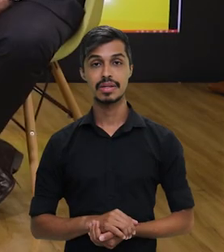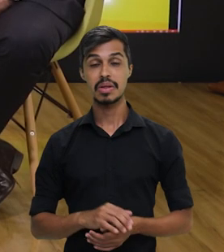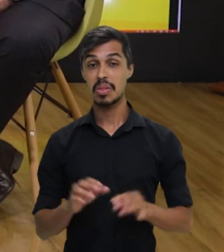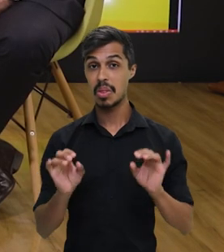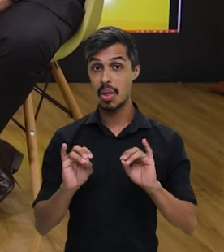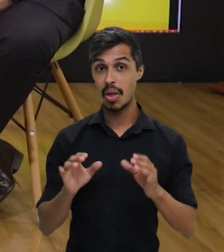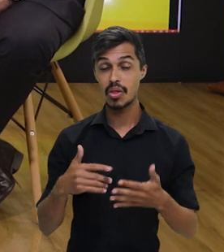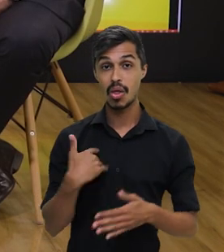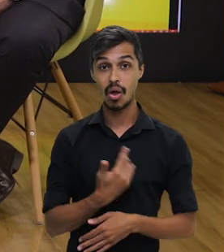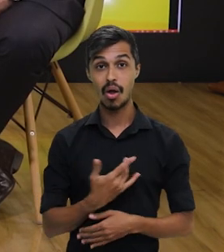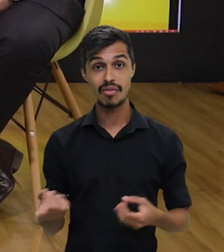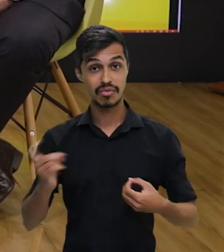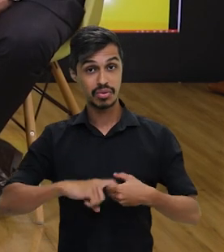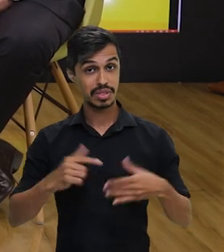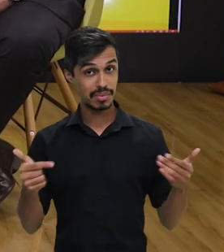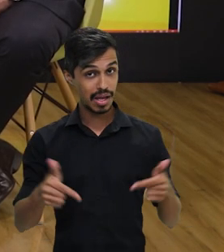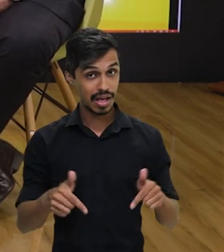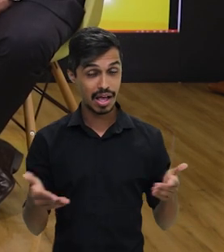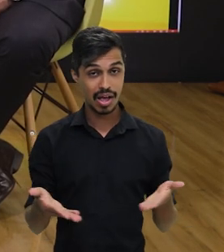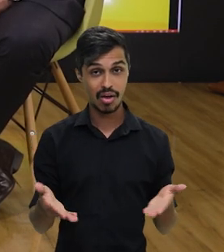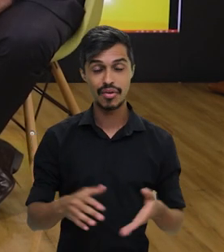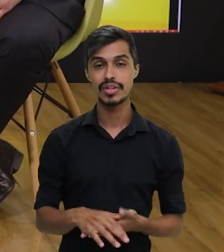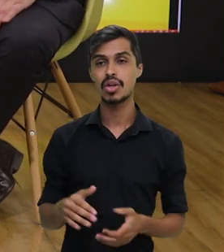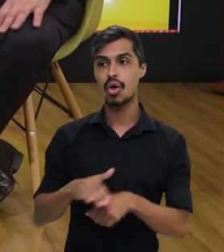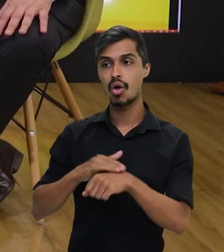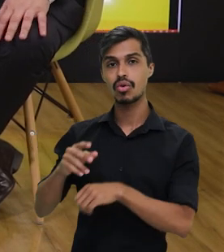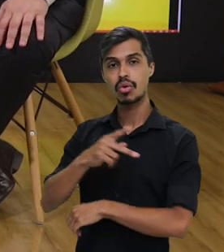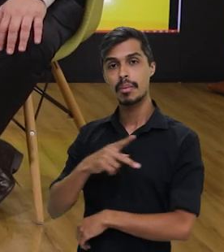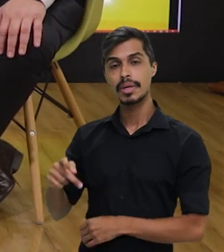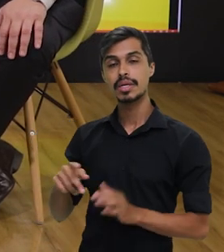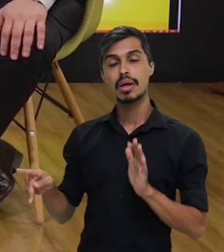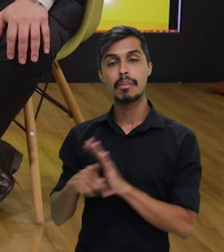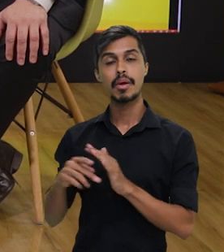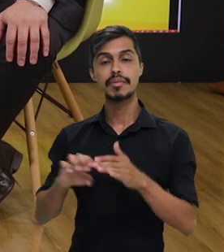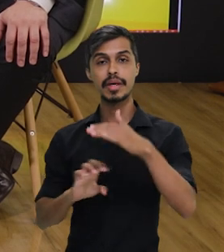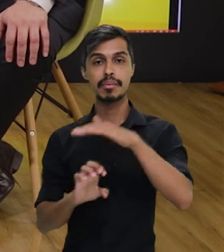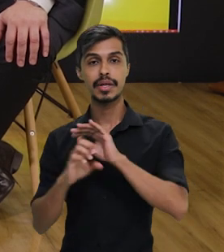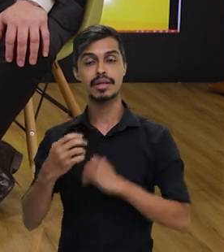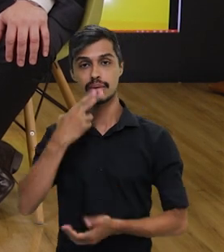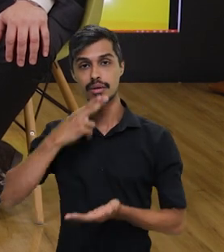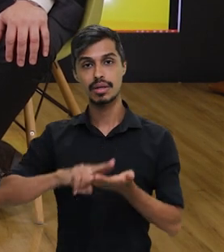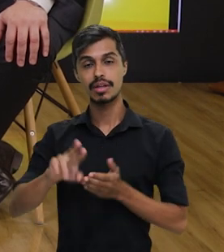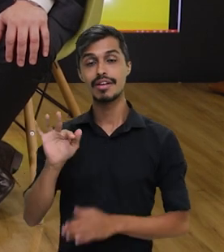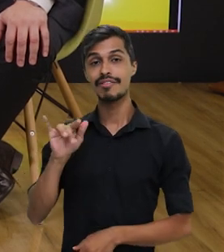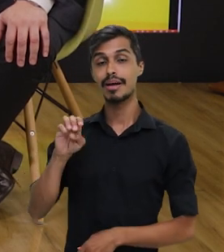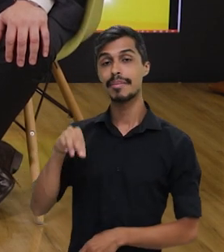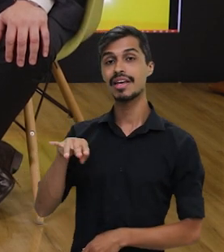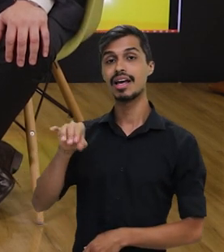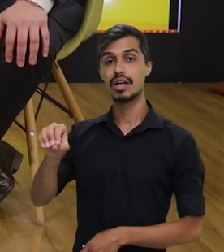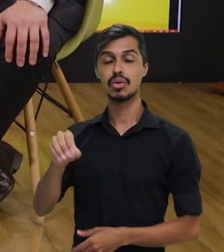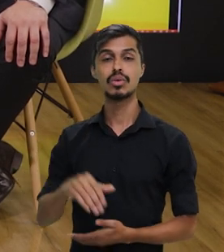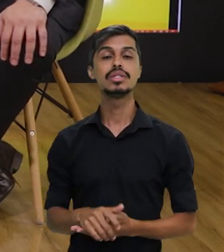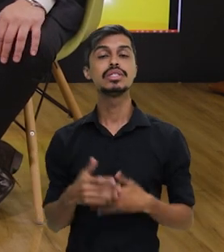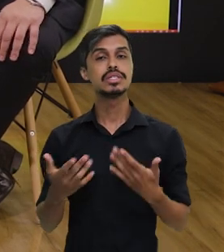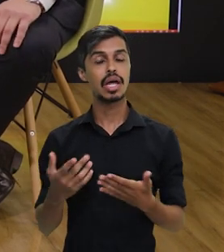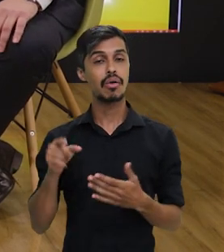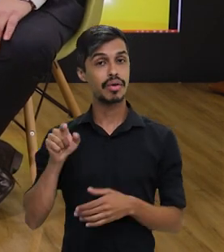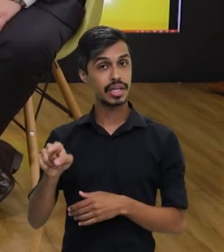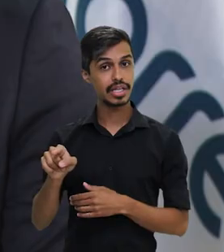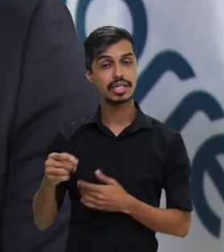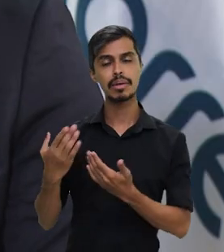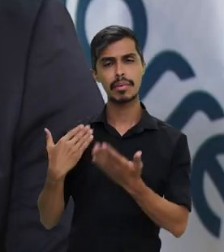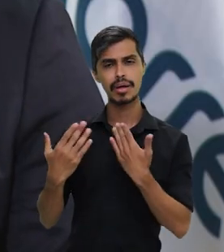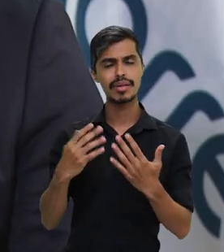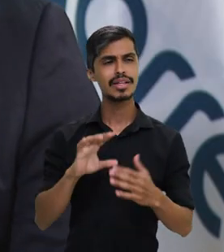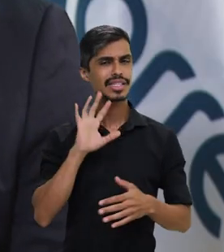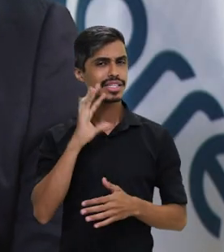Brasil em Pauta já está de volta, e a conversa hoje é com o presidente dos correios, Fabiano Silva dos Santos. Com o presidente, falamos